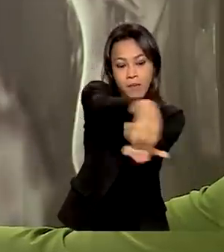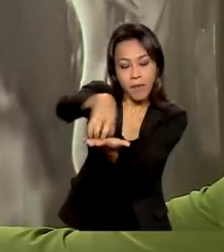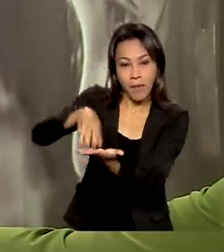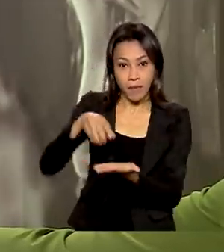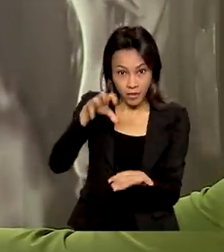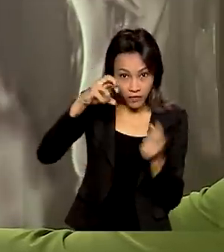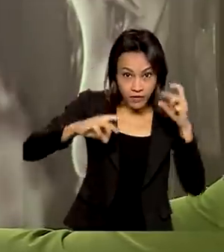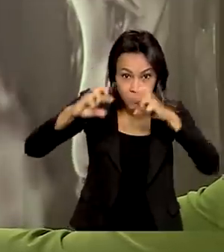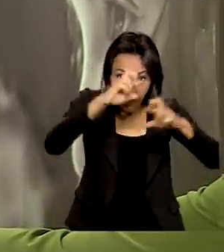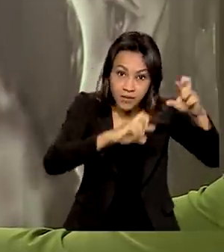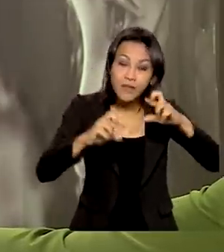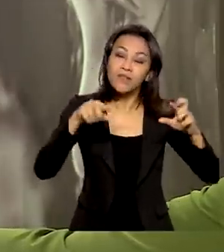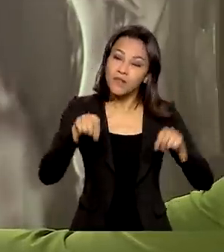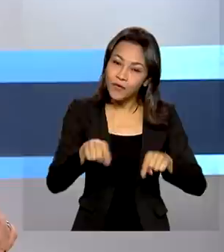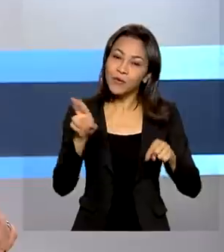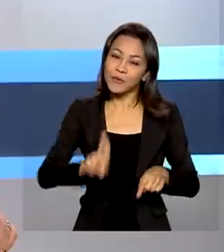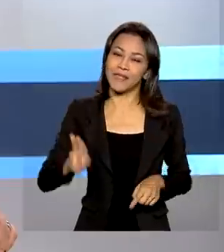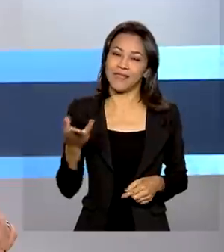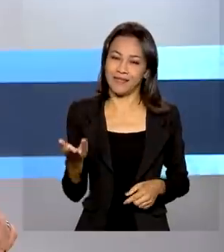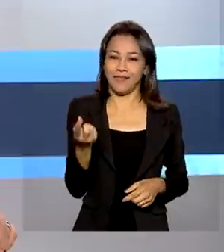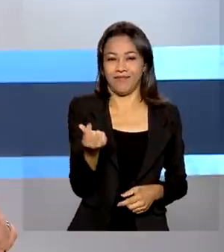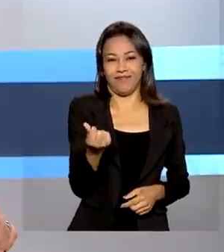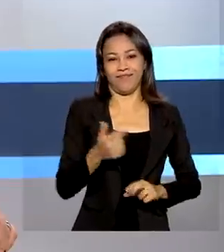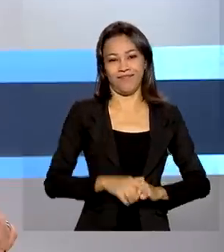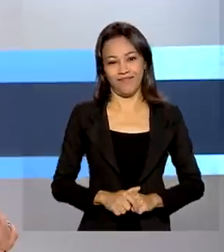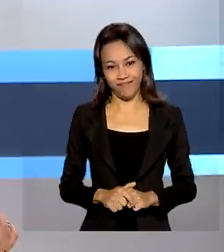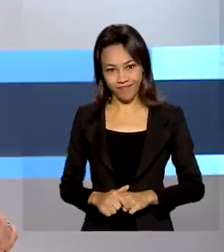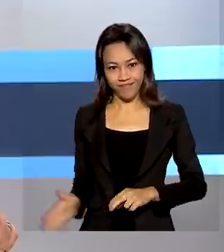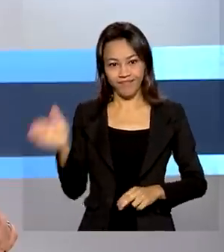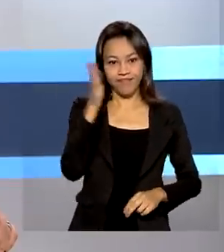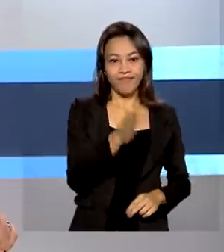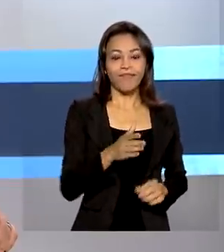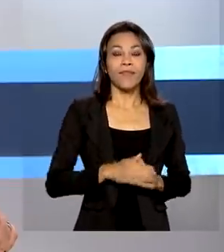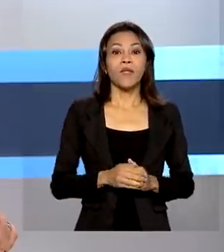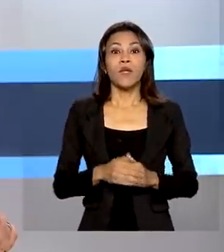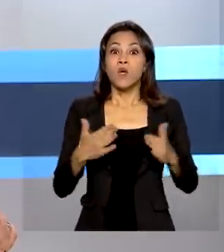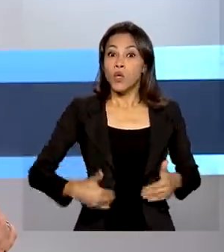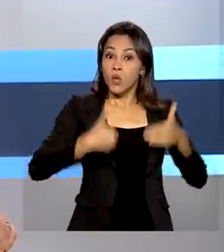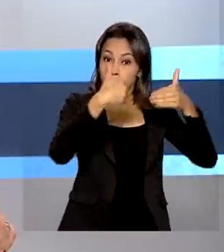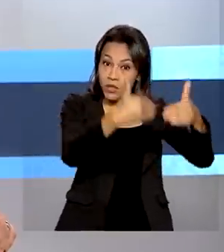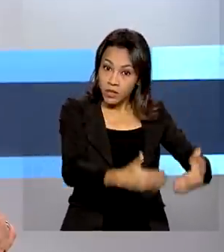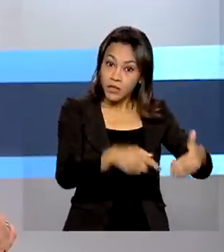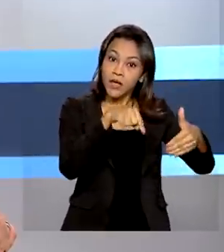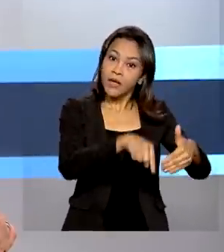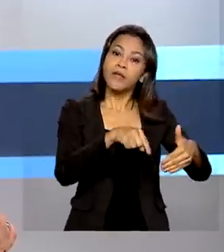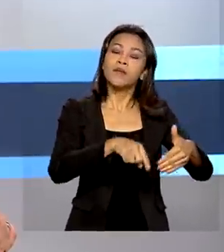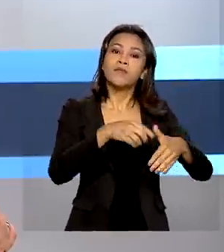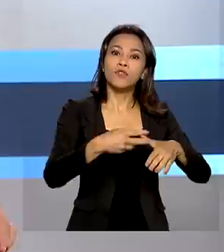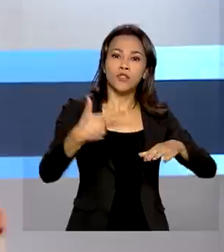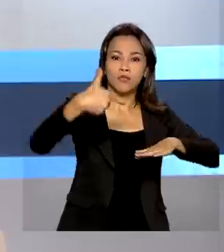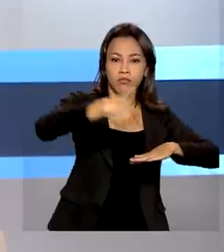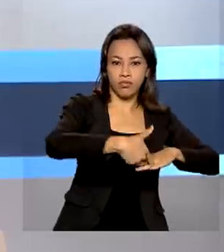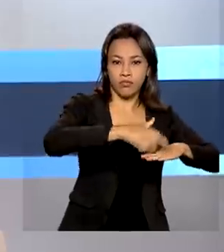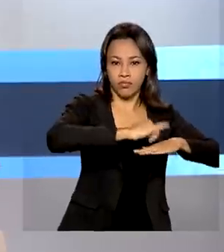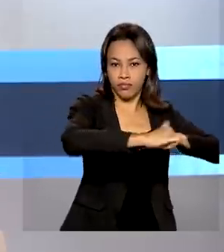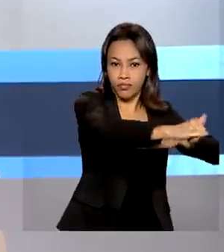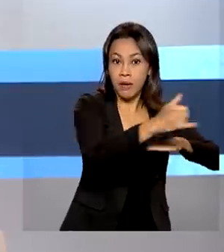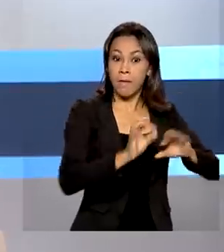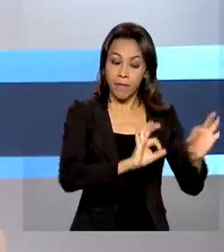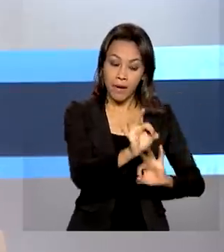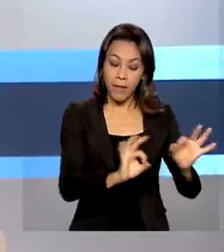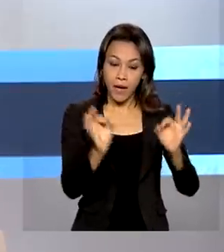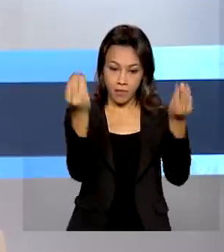270 milhões de reais. O Ministério de Minas e Energia prepara o Plano Nacional de Mineração 2050,